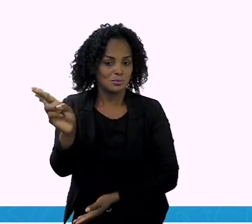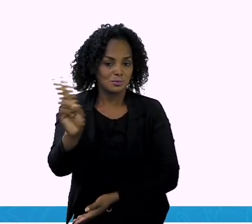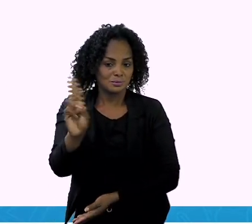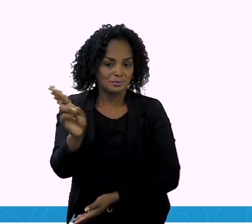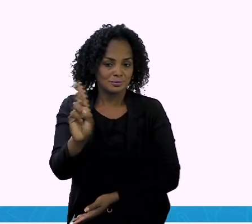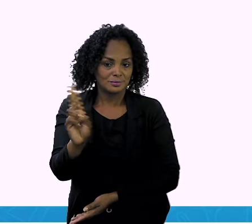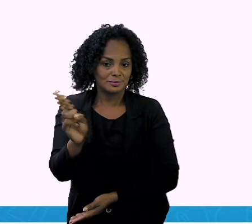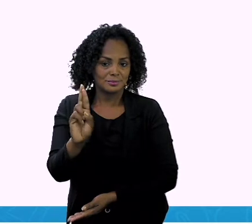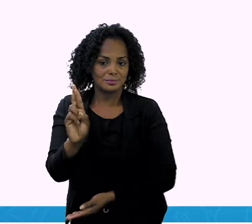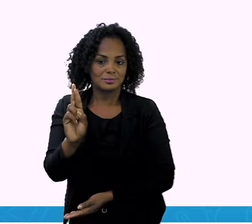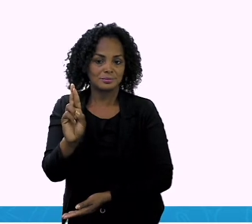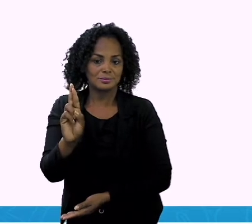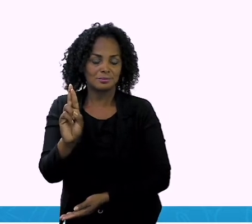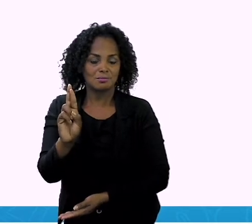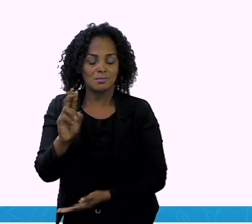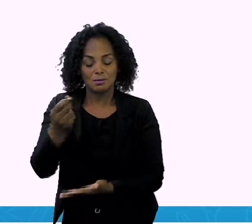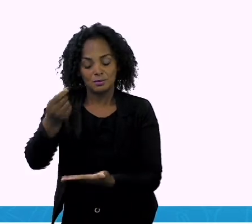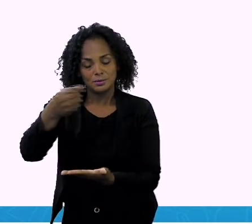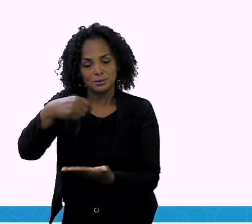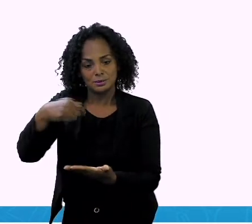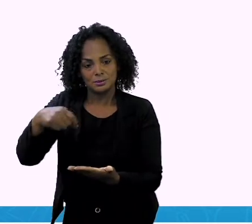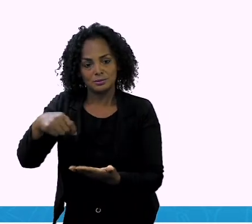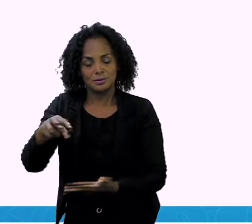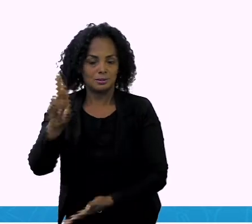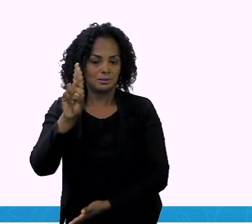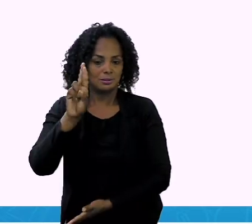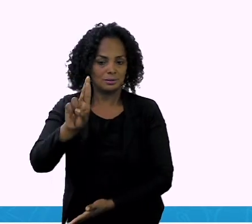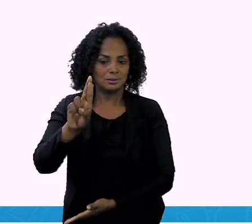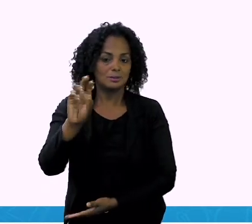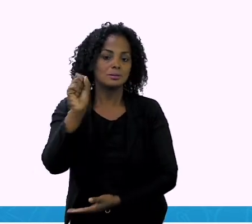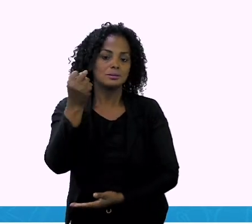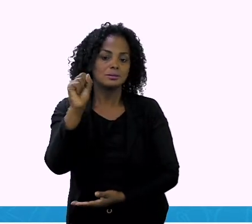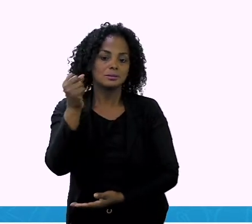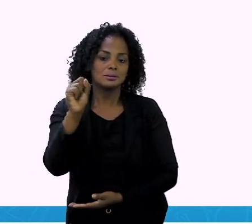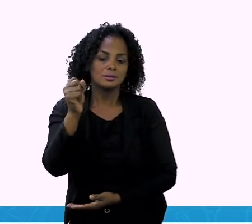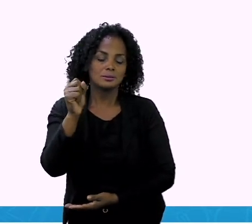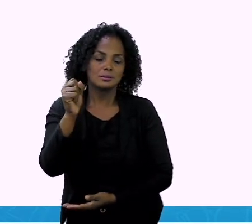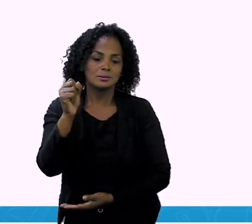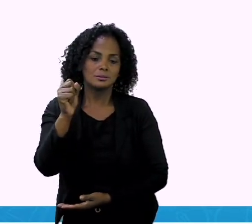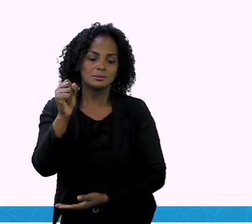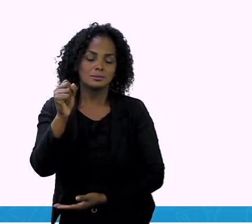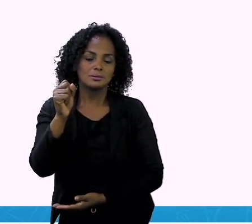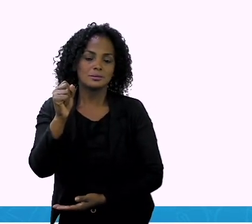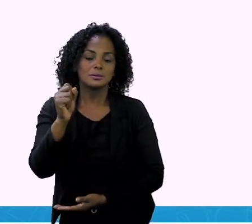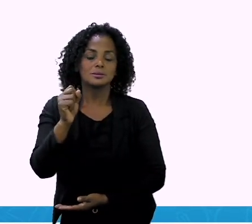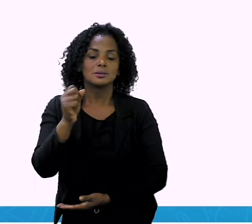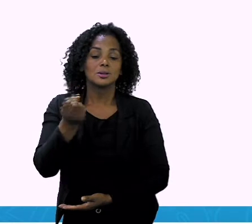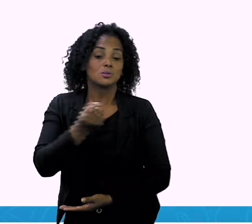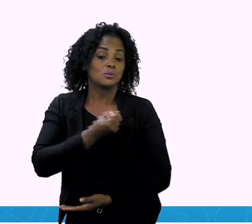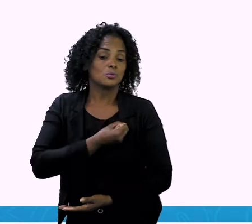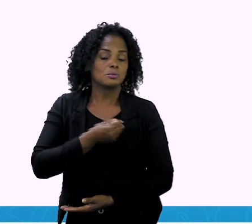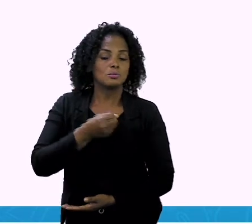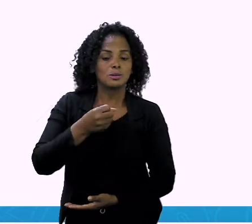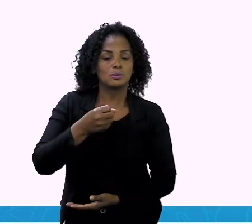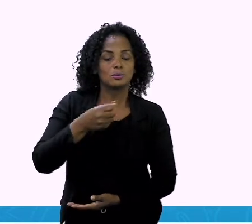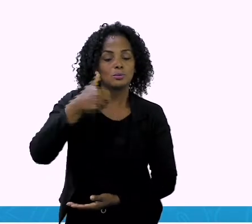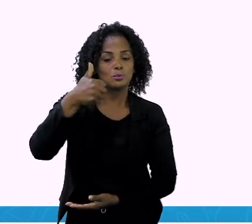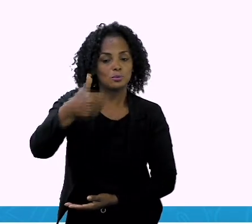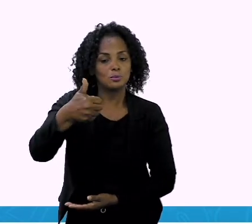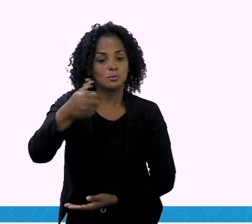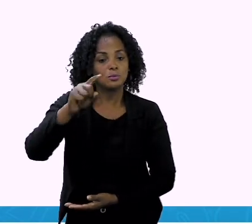Olha aqui, vamos representar aqui novamente. O numeral um vírgula